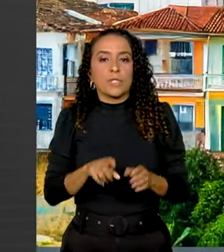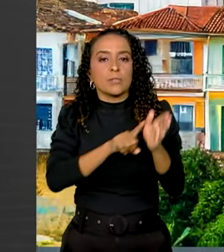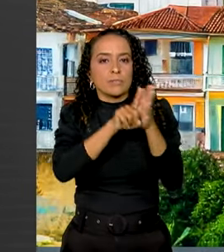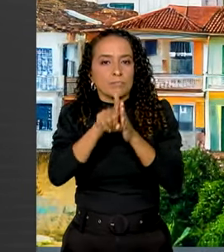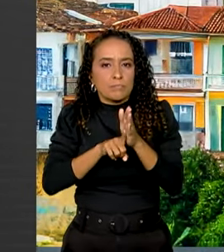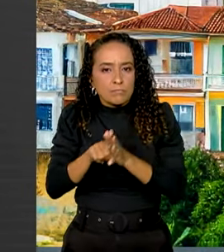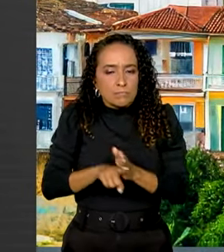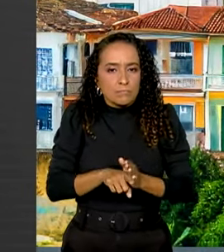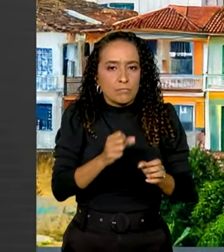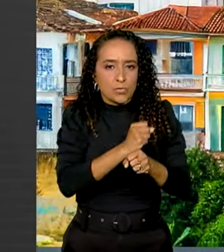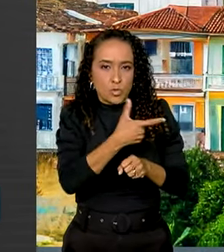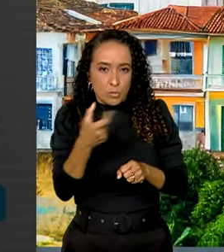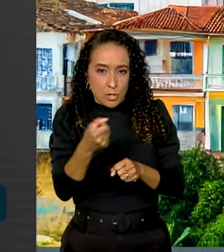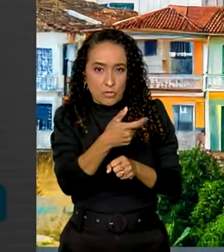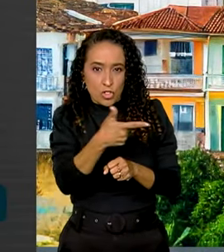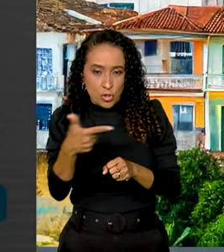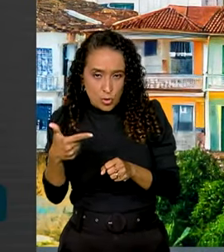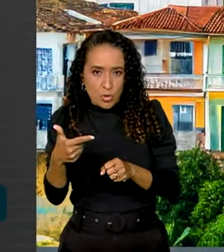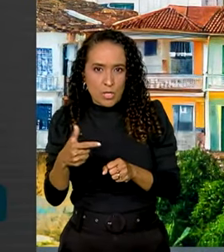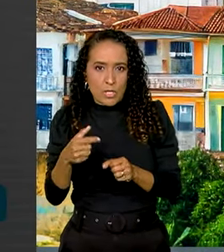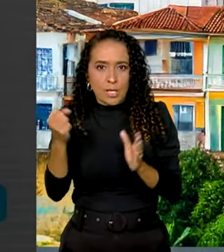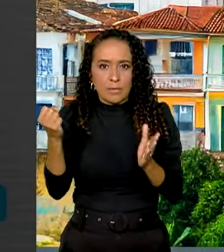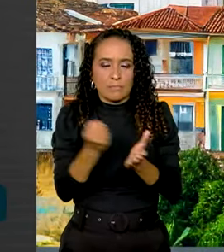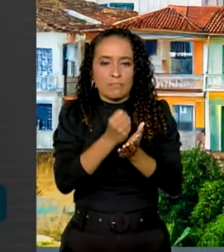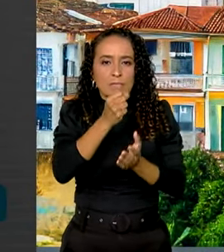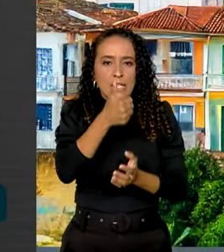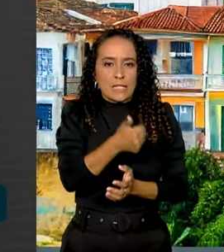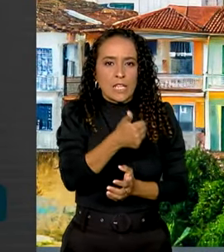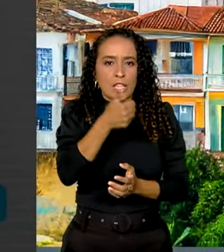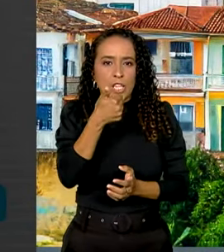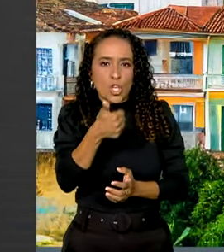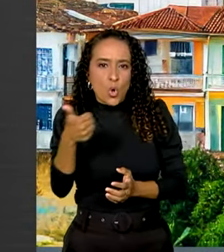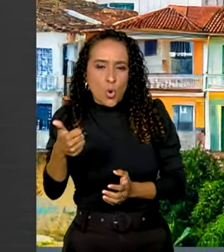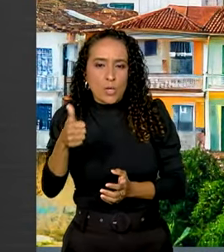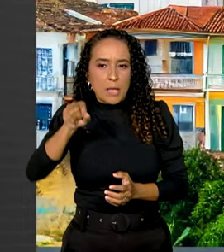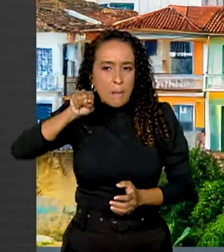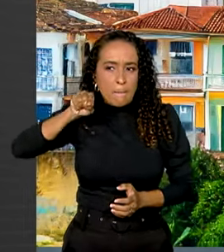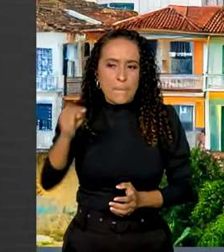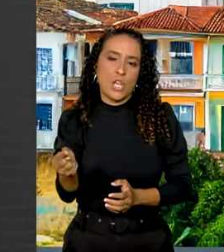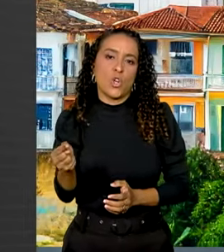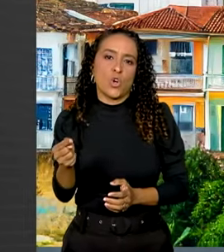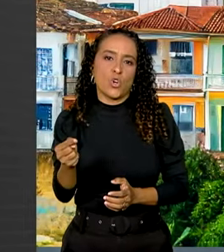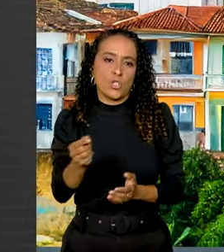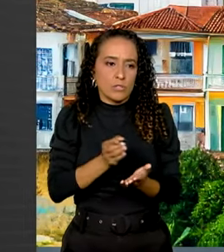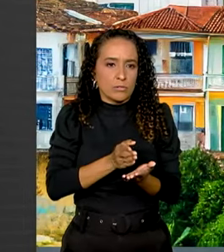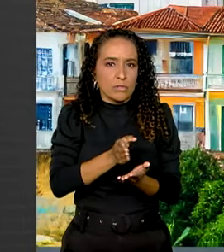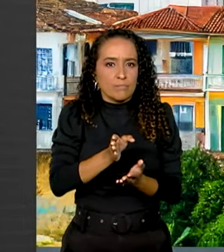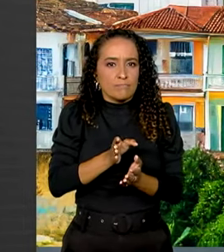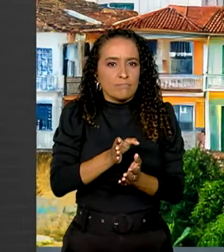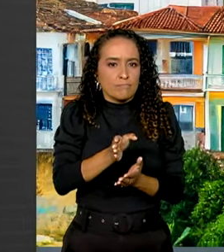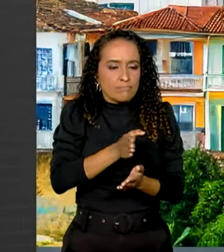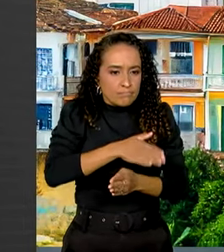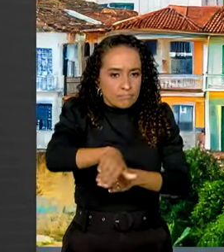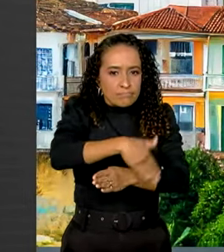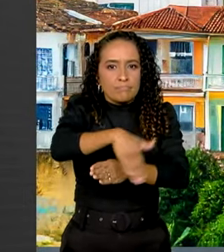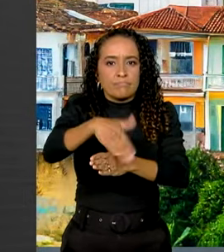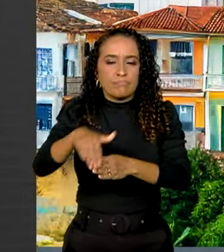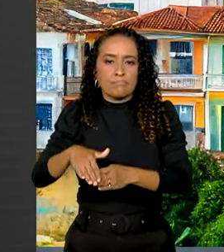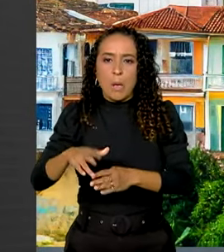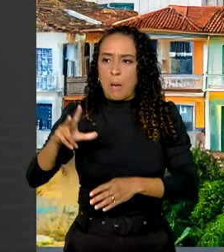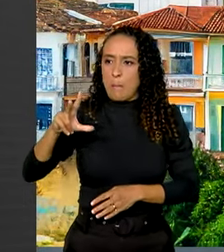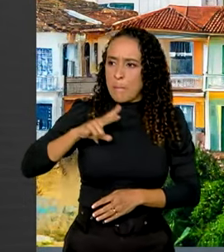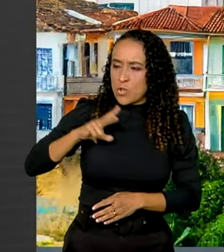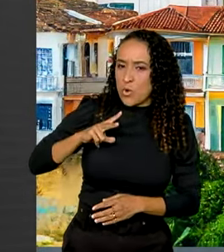registrou 111 milhões de coordenadas, com 90 milhões de domicílios particulares,